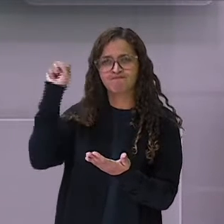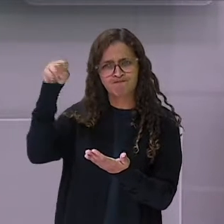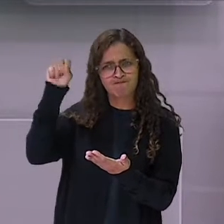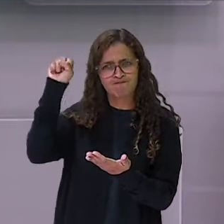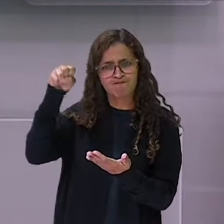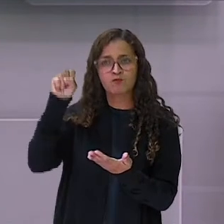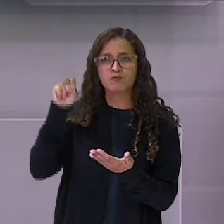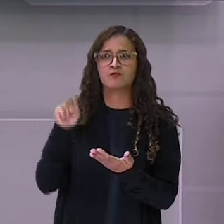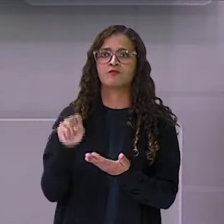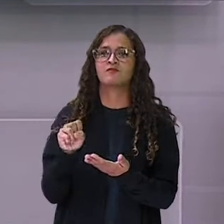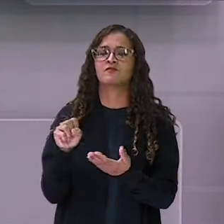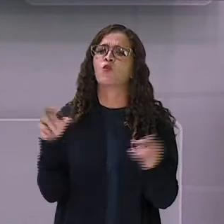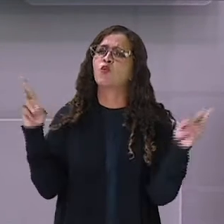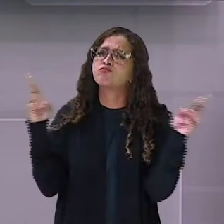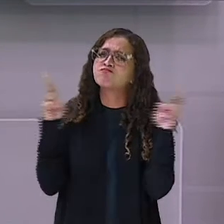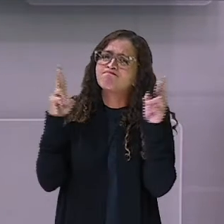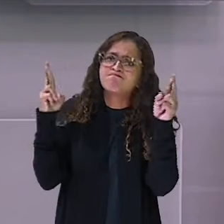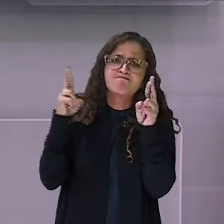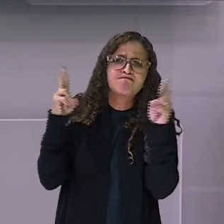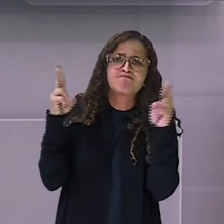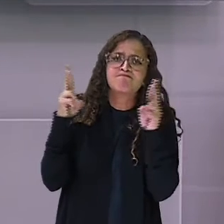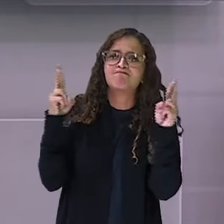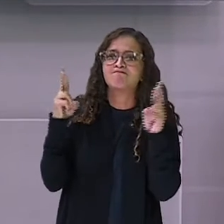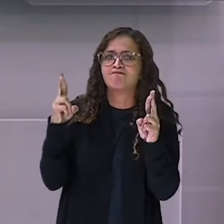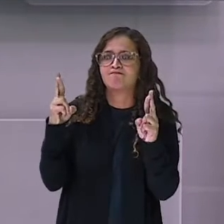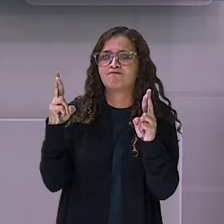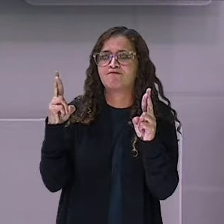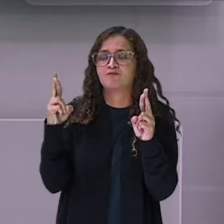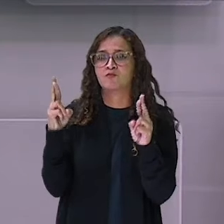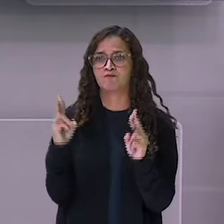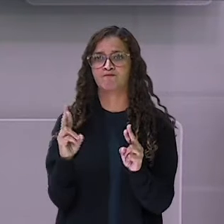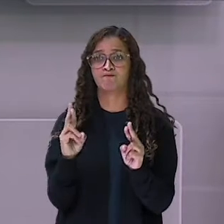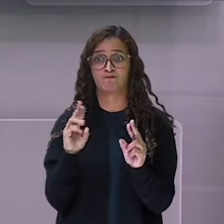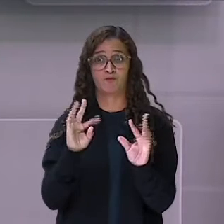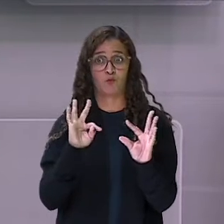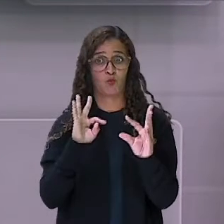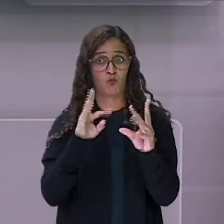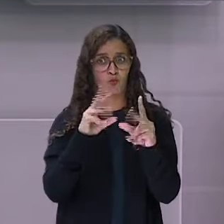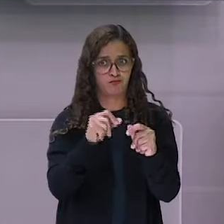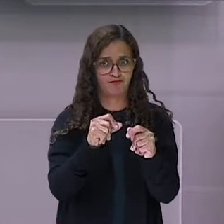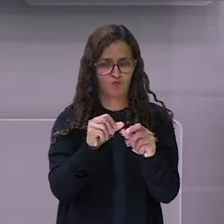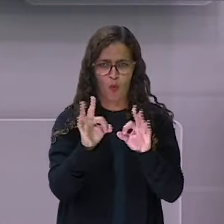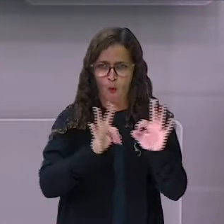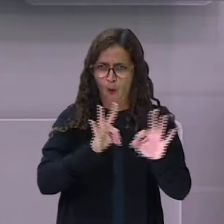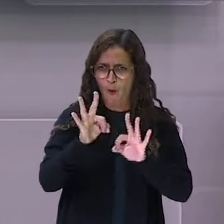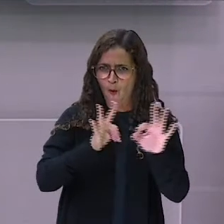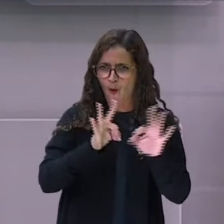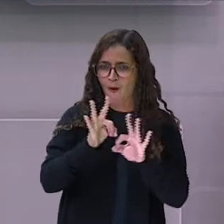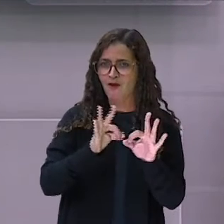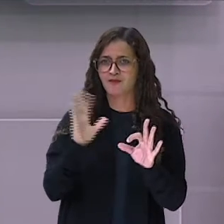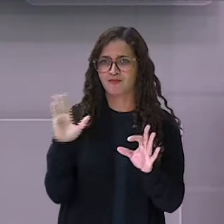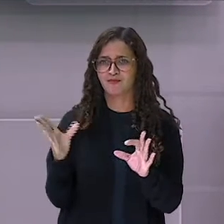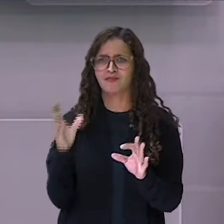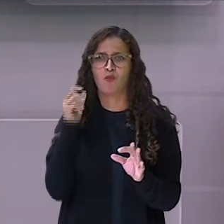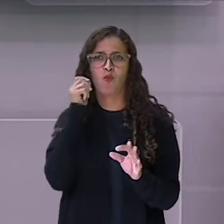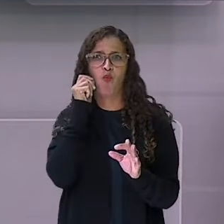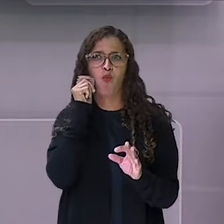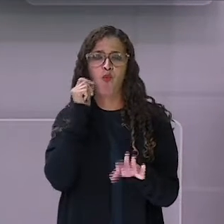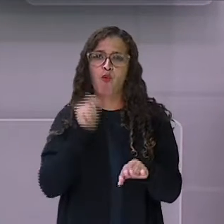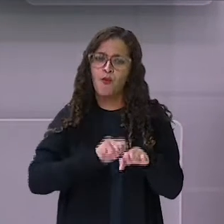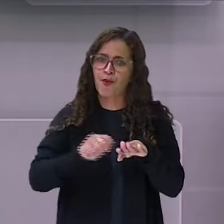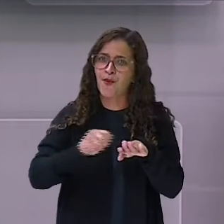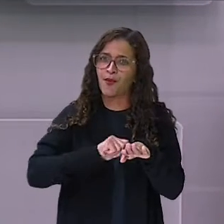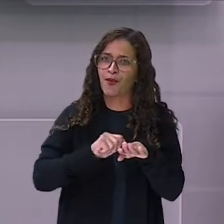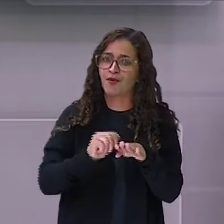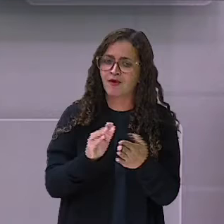eu espero que já esteja tudo organizado. Já lápis, borracha,